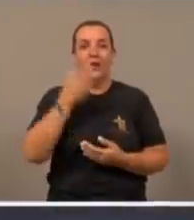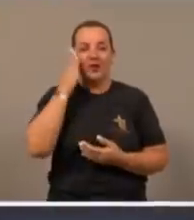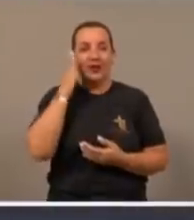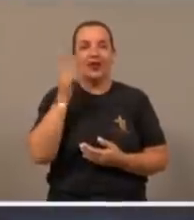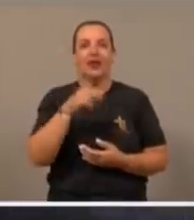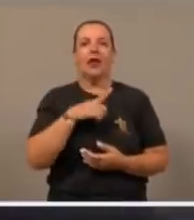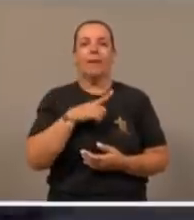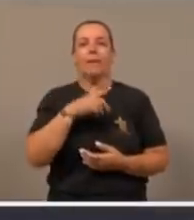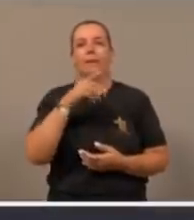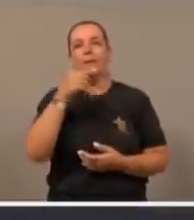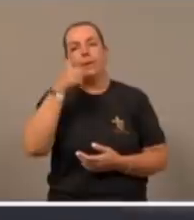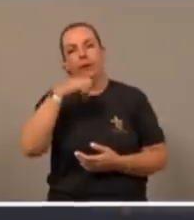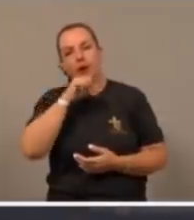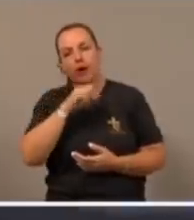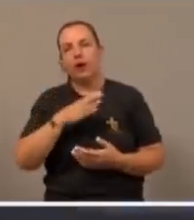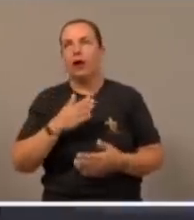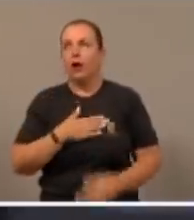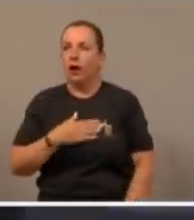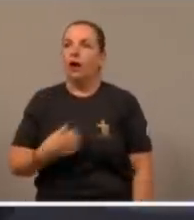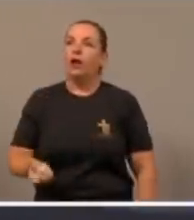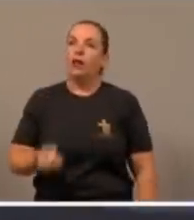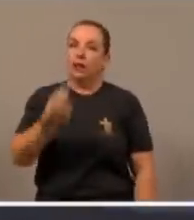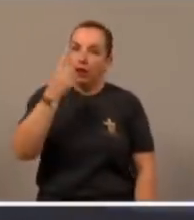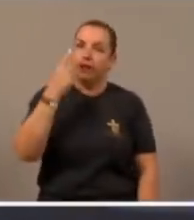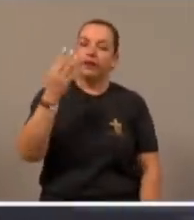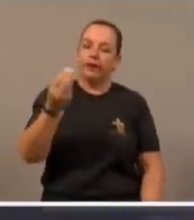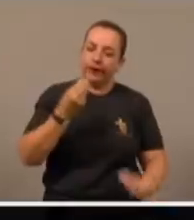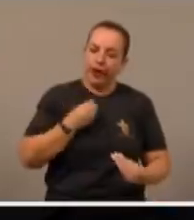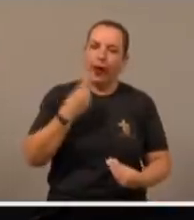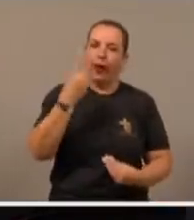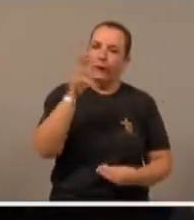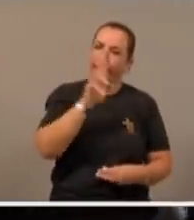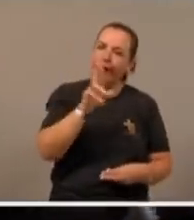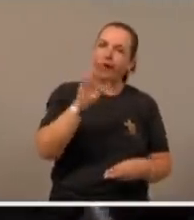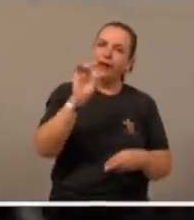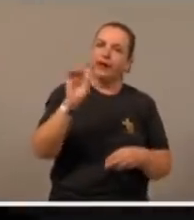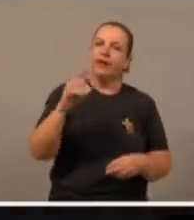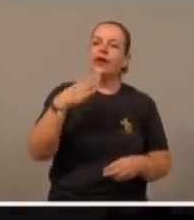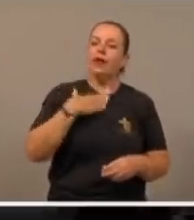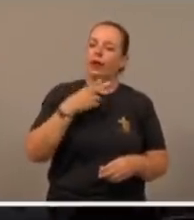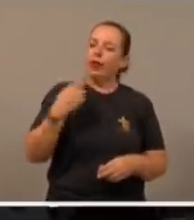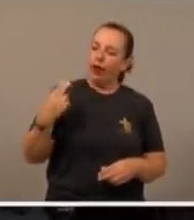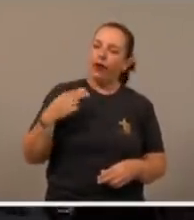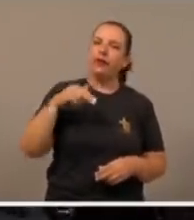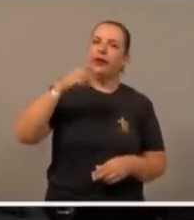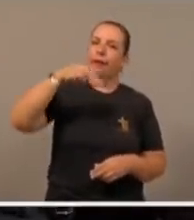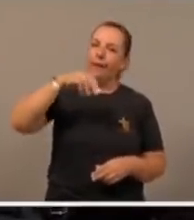tem mãe, que diz assim, nossa eu queria que me desse um real, cada vez que meus filhos chamassem, mãe,